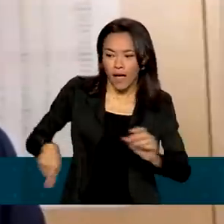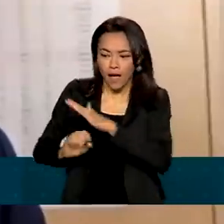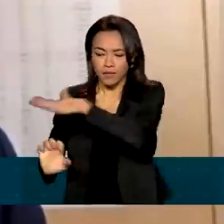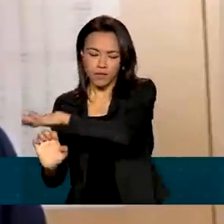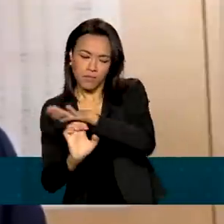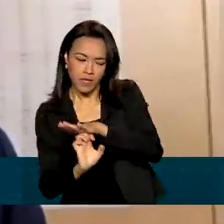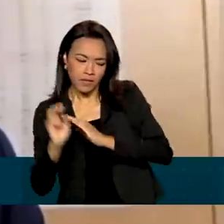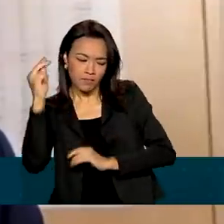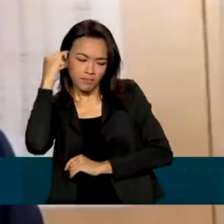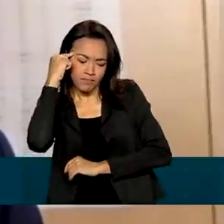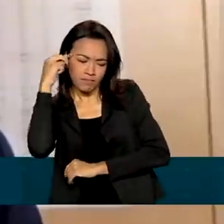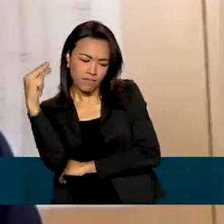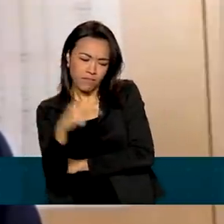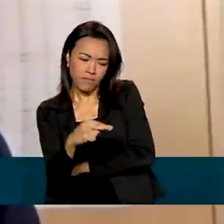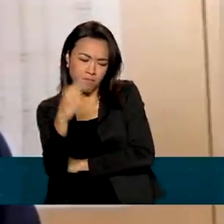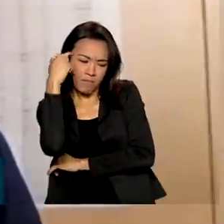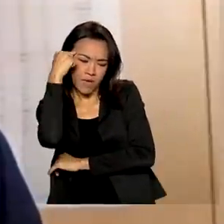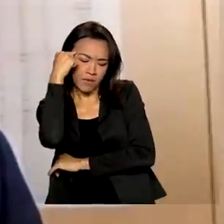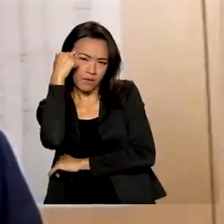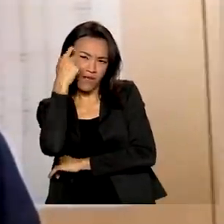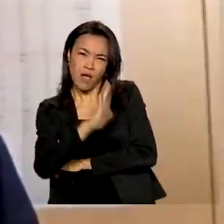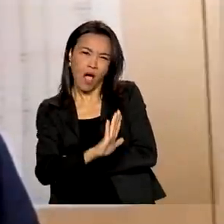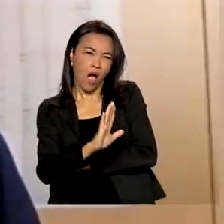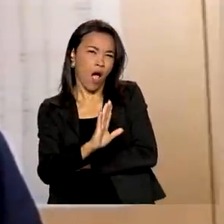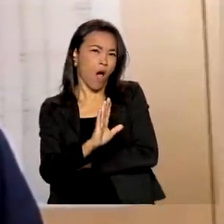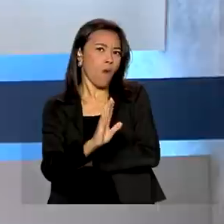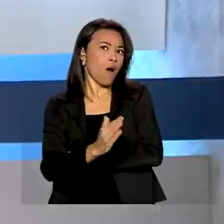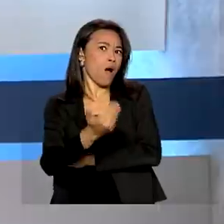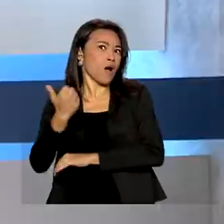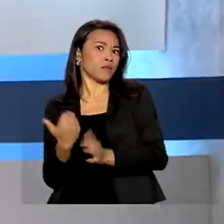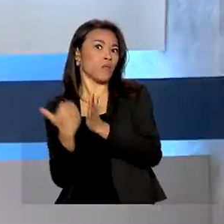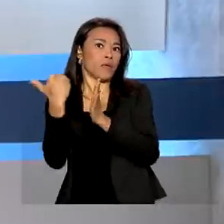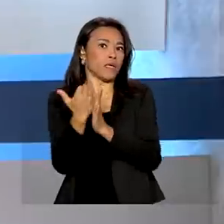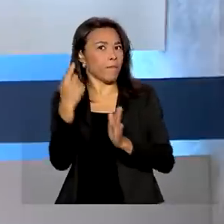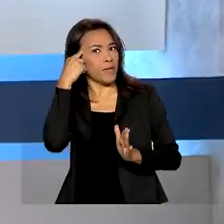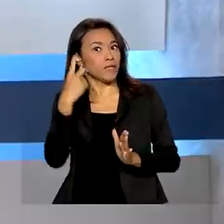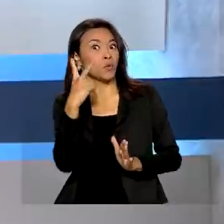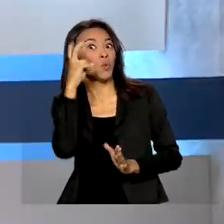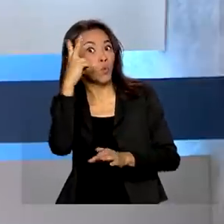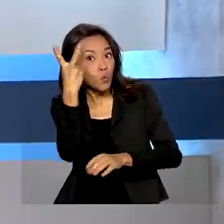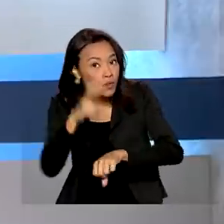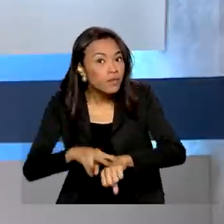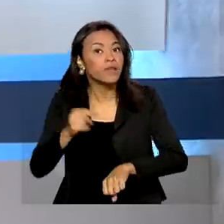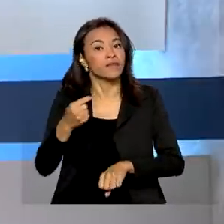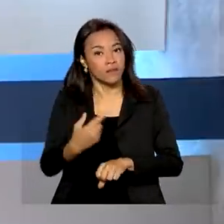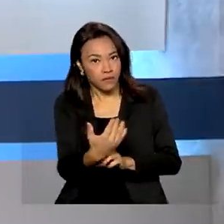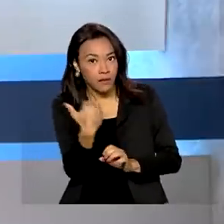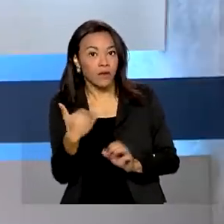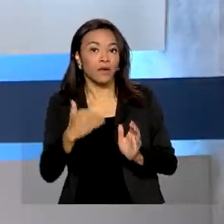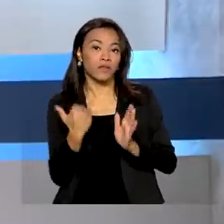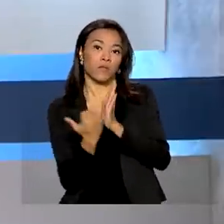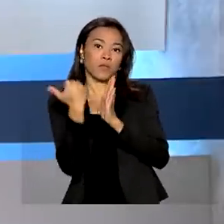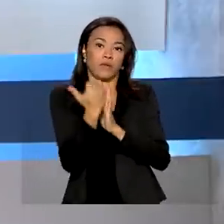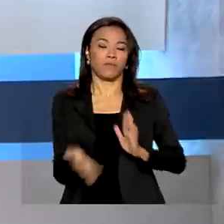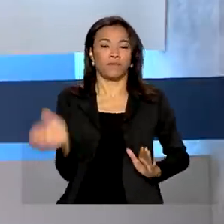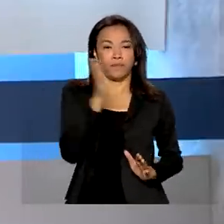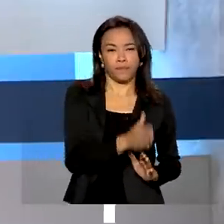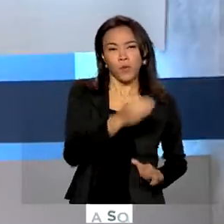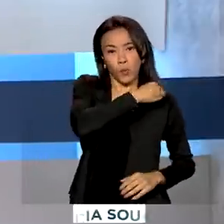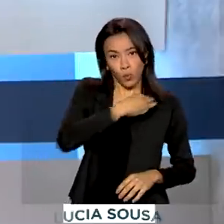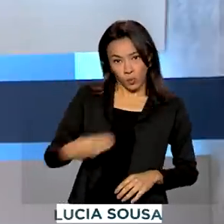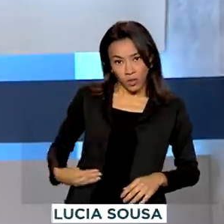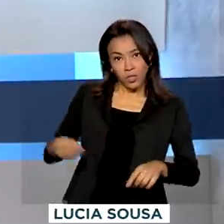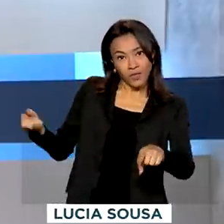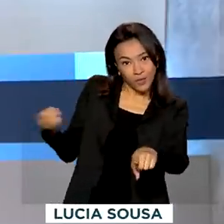pensam duas vezes antes de aumentar tanto o produto. O novo ministro de Minas e Energia falou com a